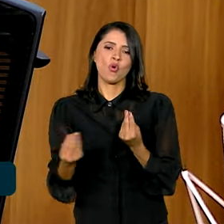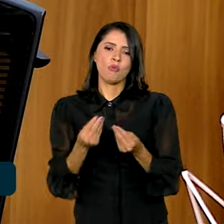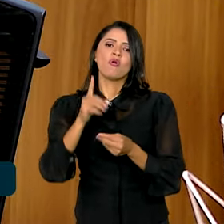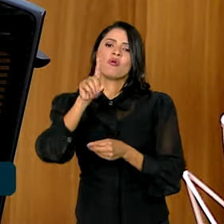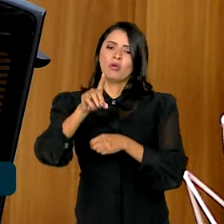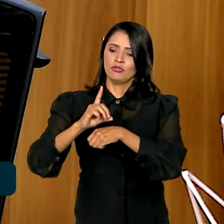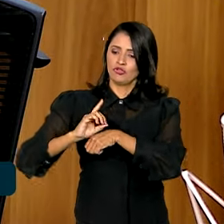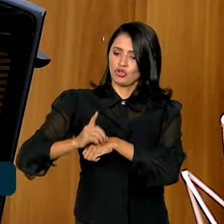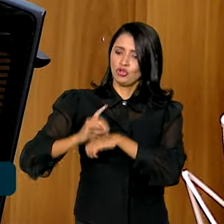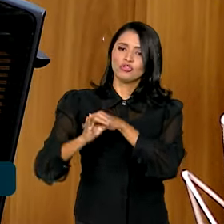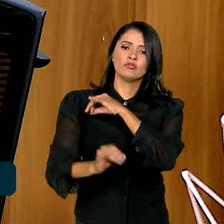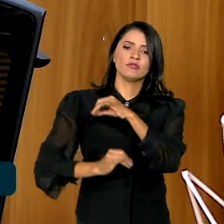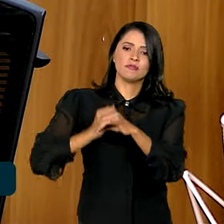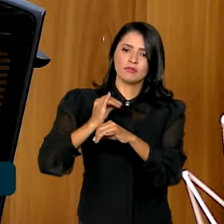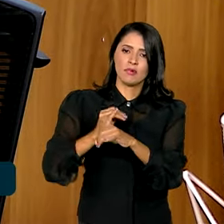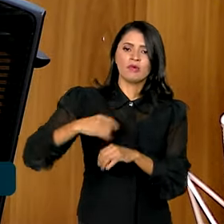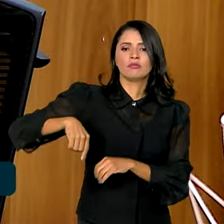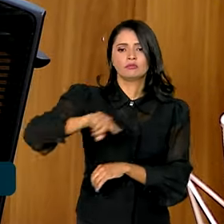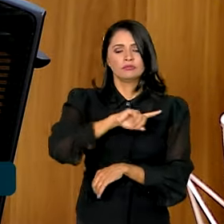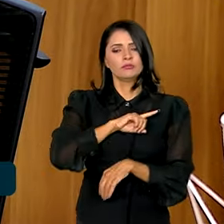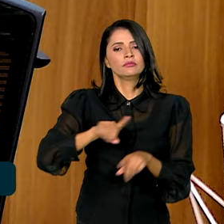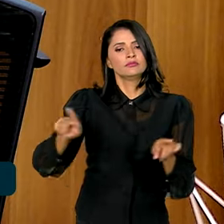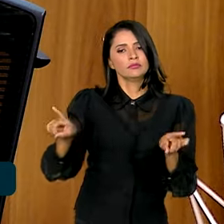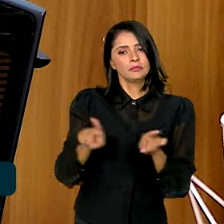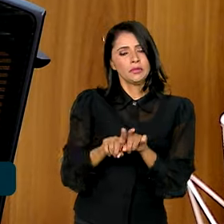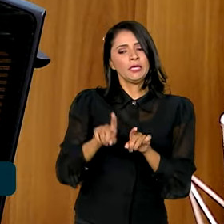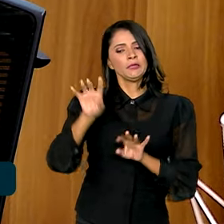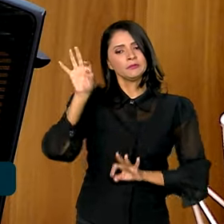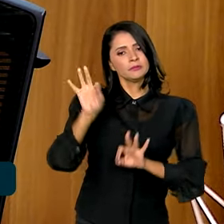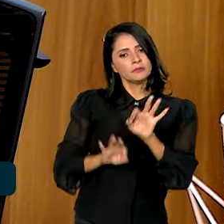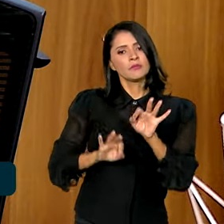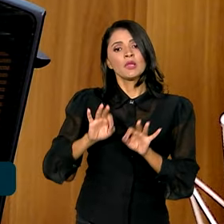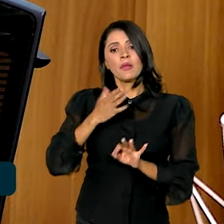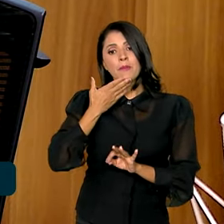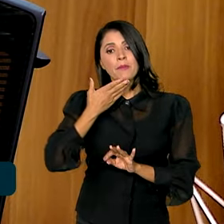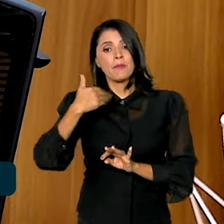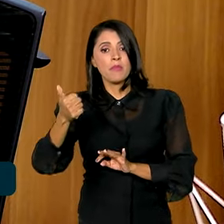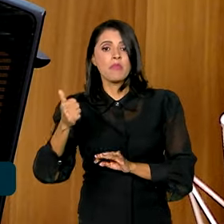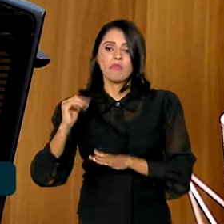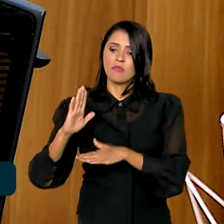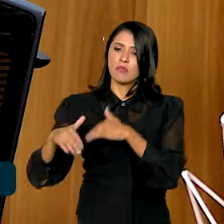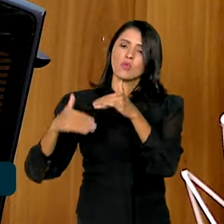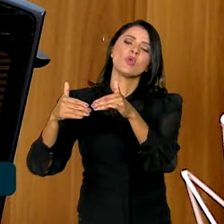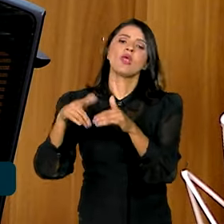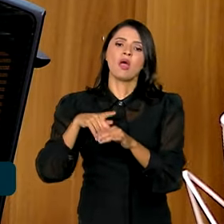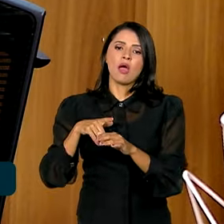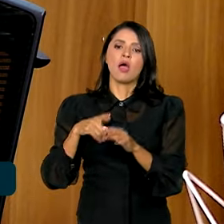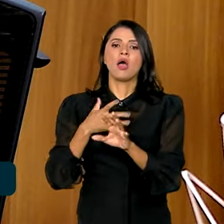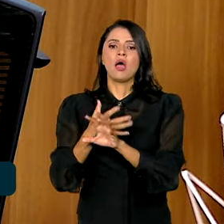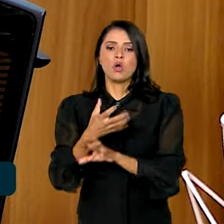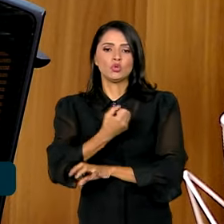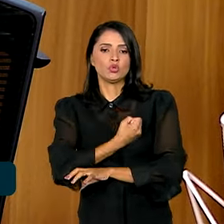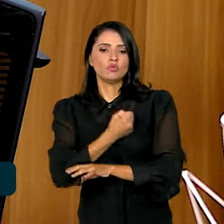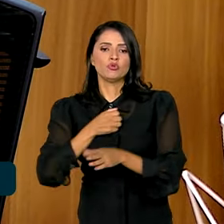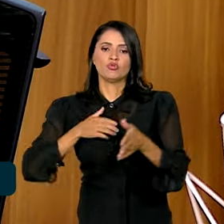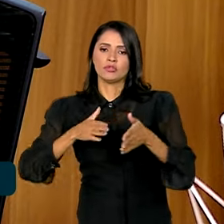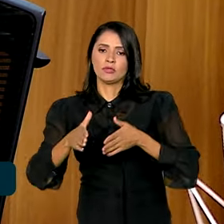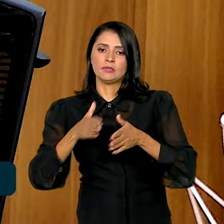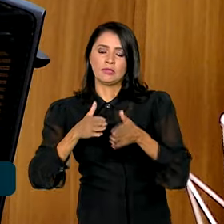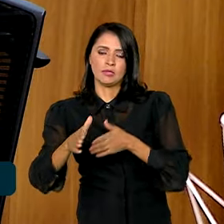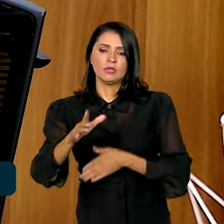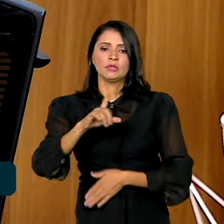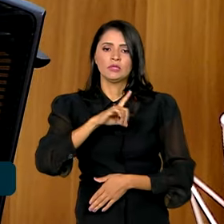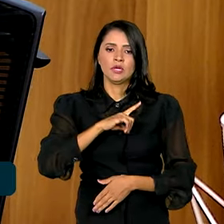digital. E nós também estamos com um processo de modernização dos canais de acesso dos nossos clientes. Nós temos